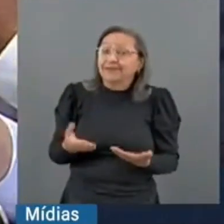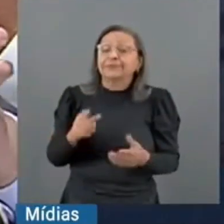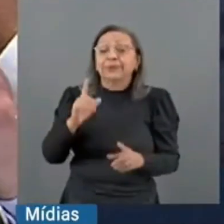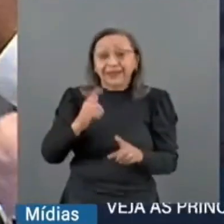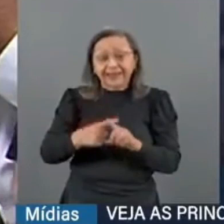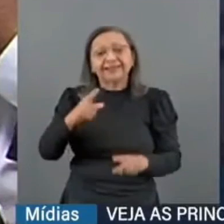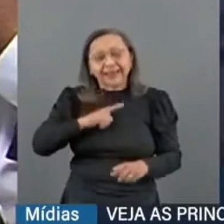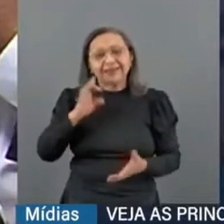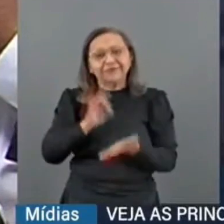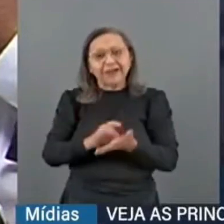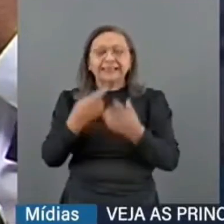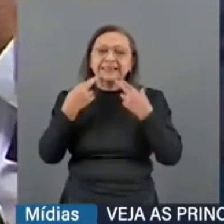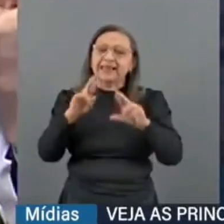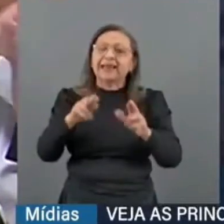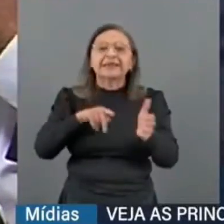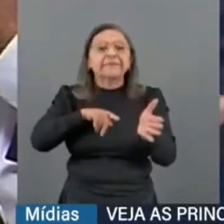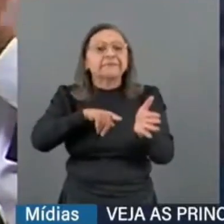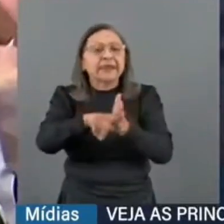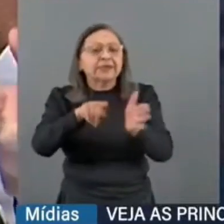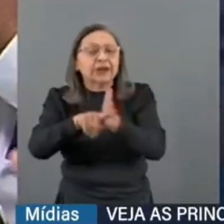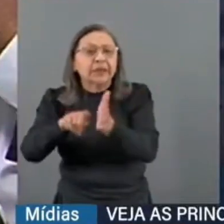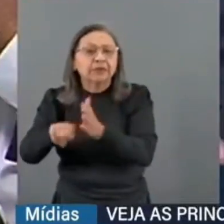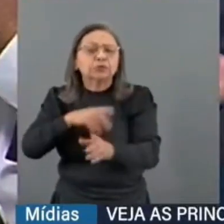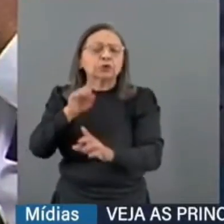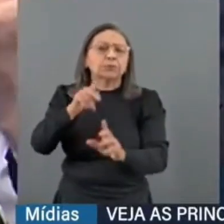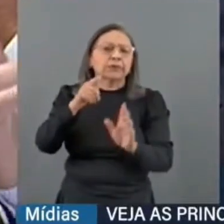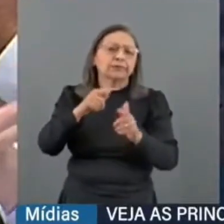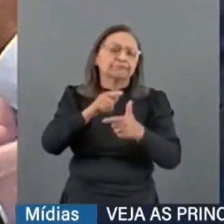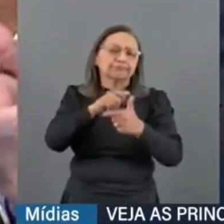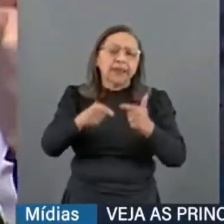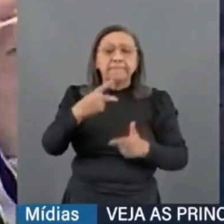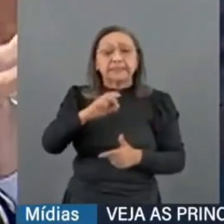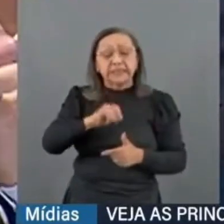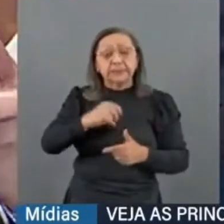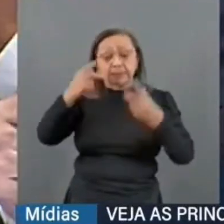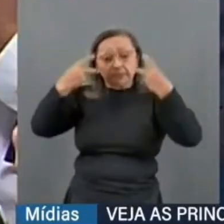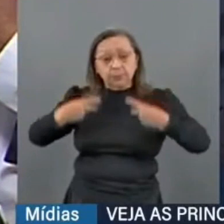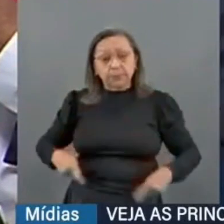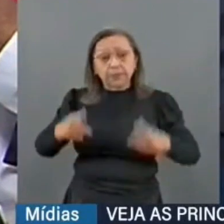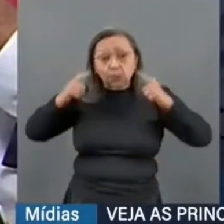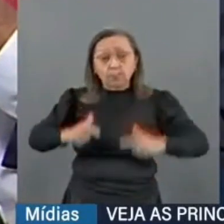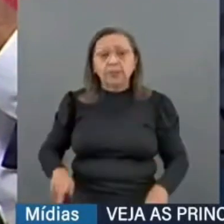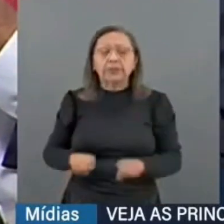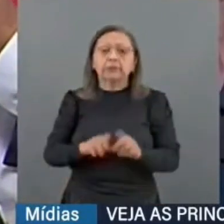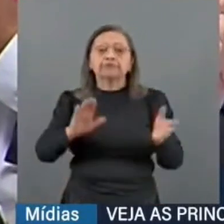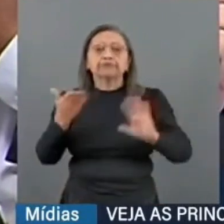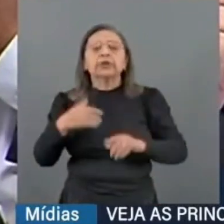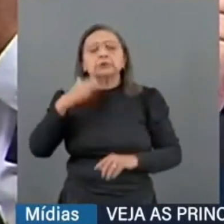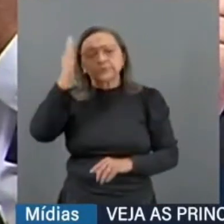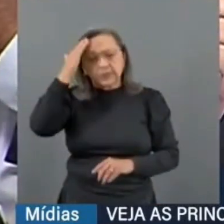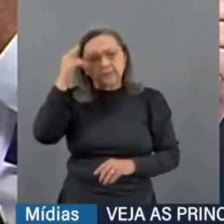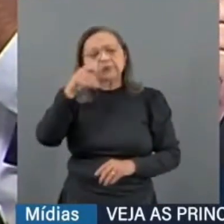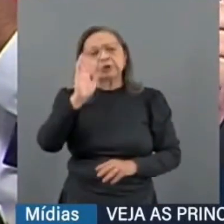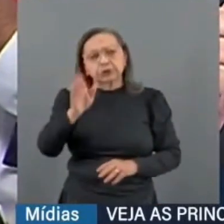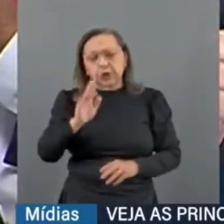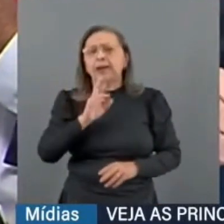esses questionamentos sobre o princípio da impessoalidade e a eventual independência do Supremo. Eu sei que V. Exª já